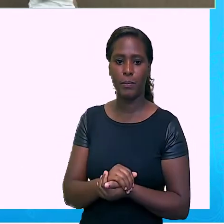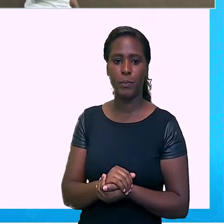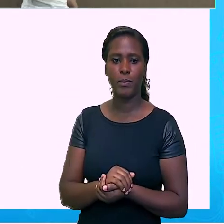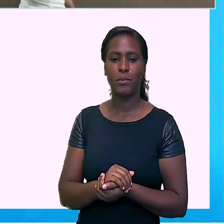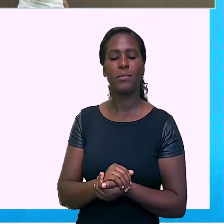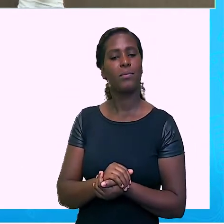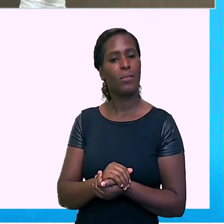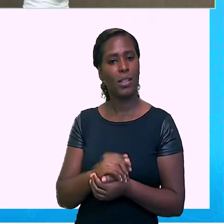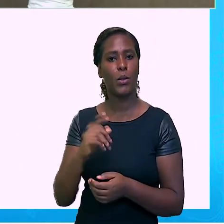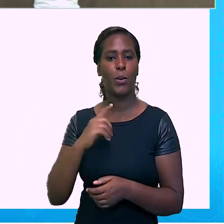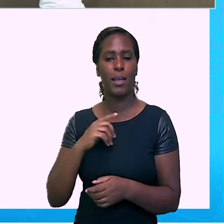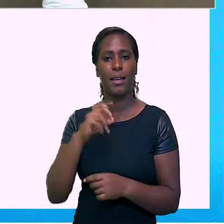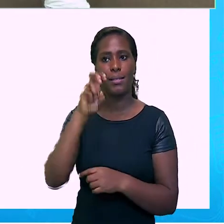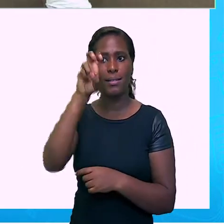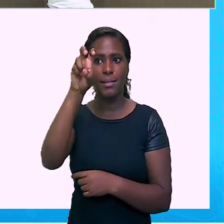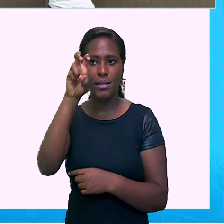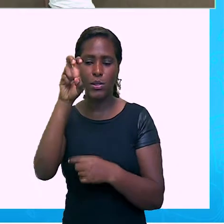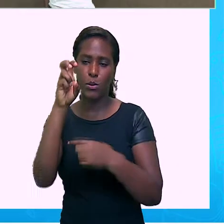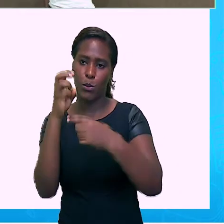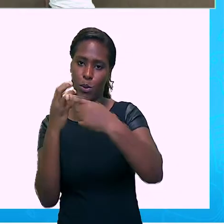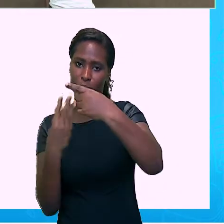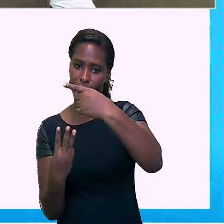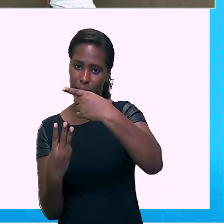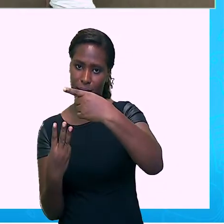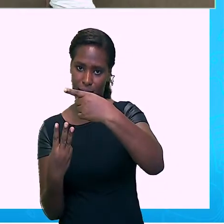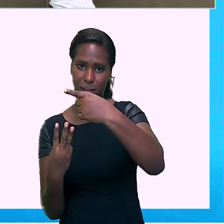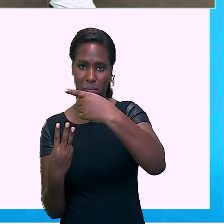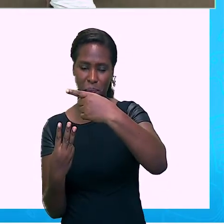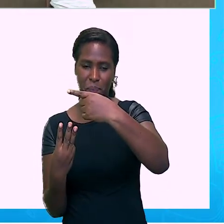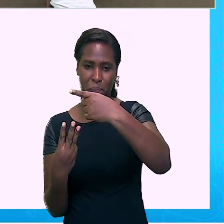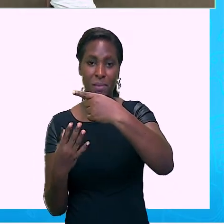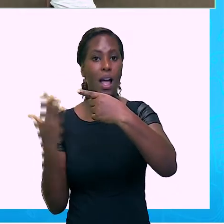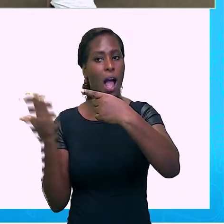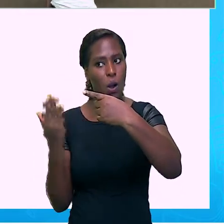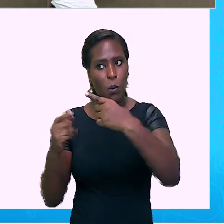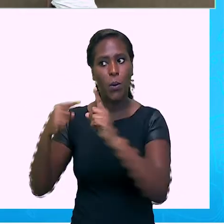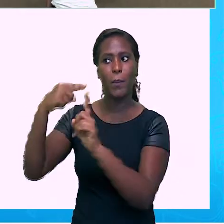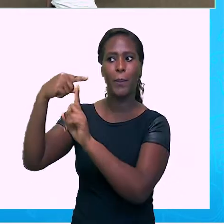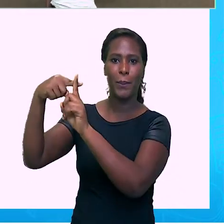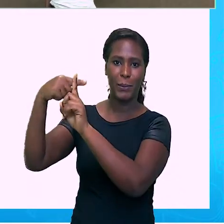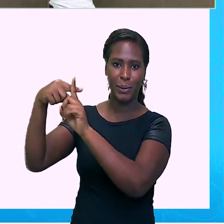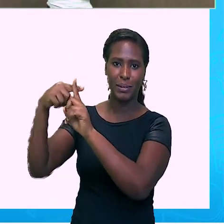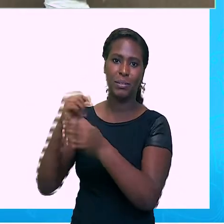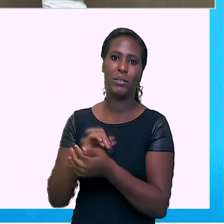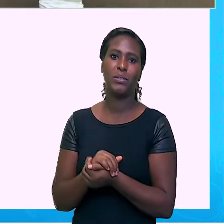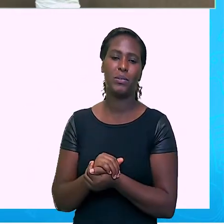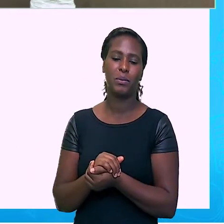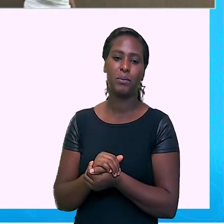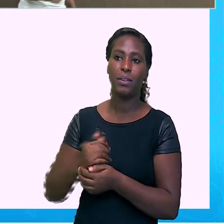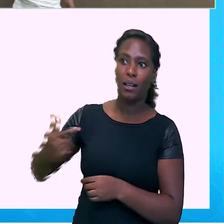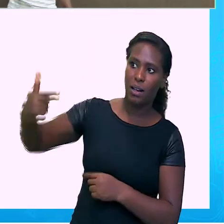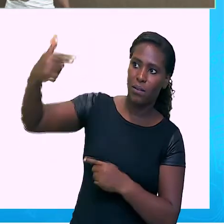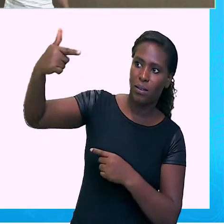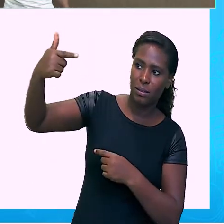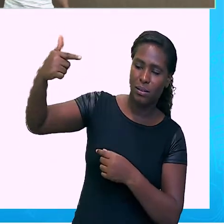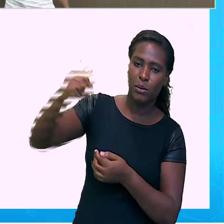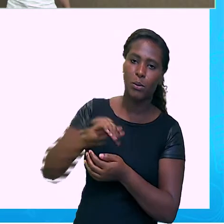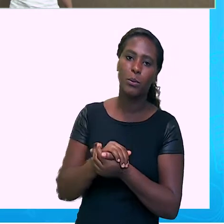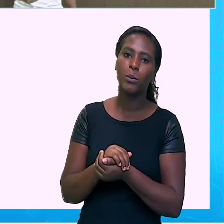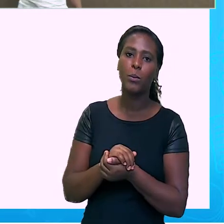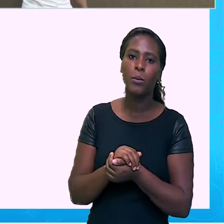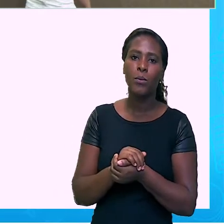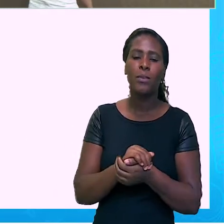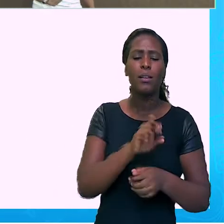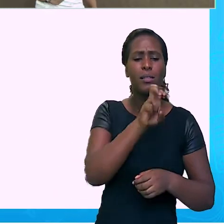Meu expoente agora fica positivo. Elevado ao quadrado. 5 elevado ao